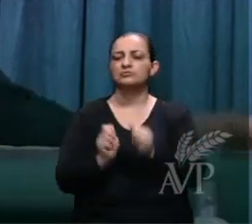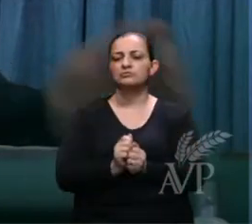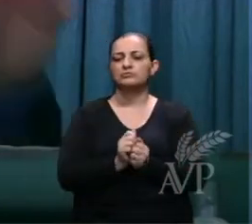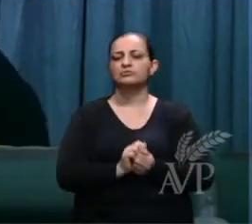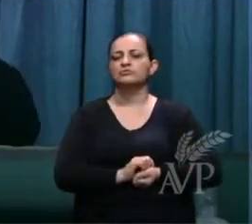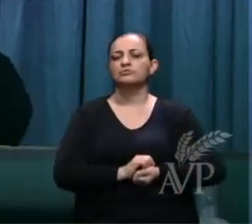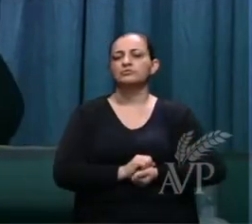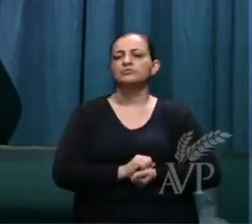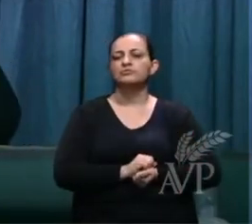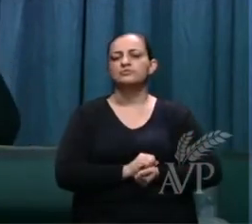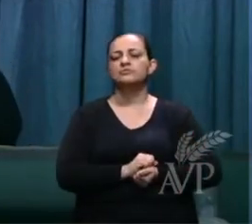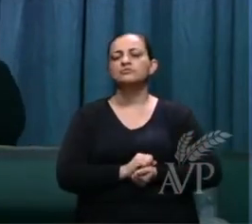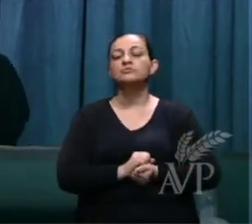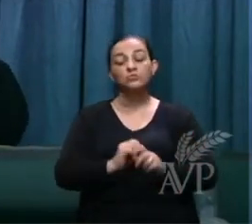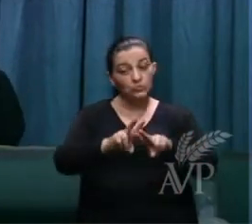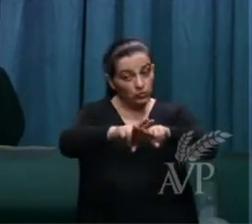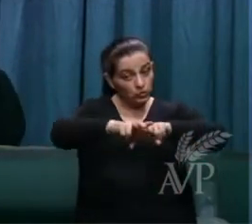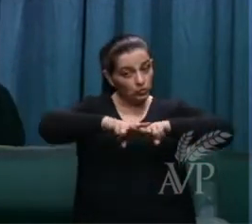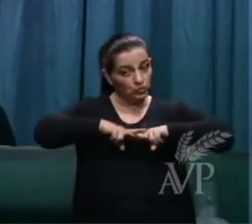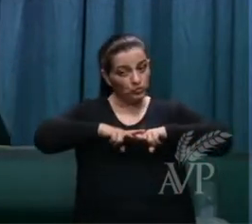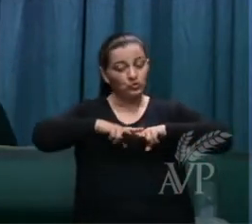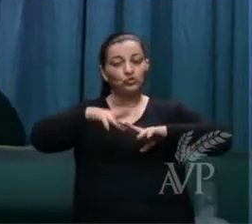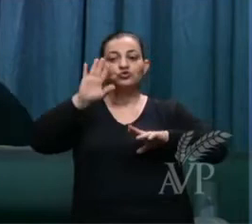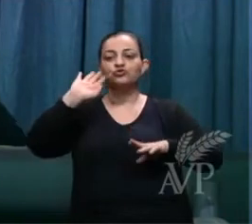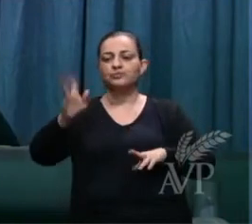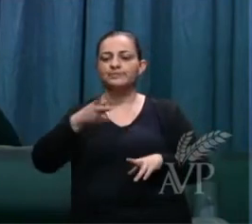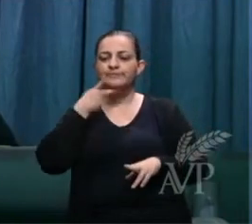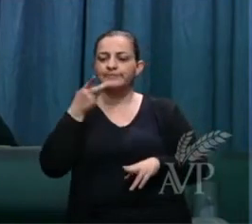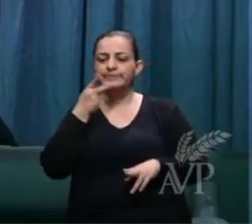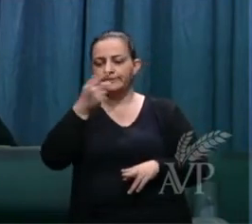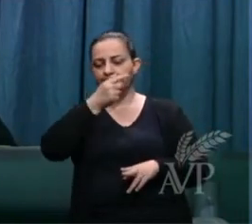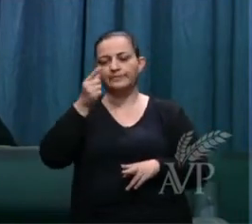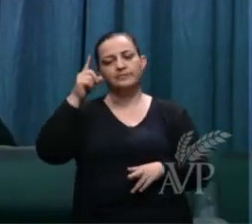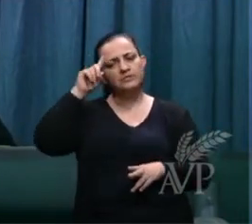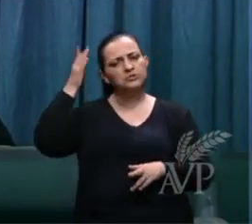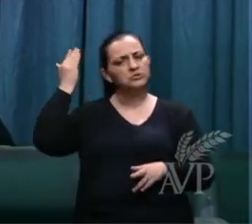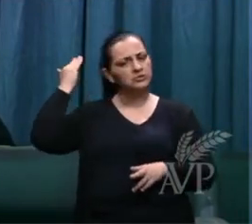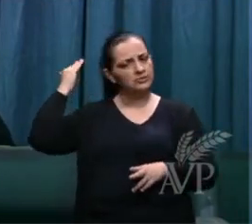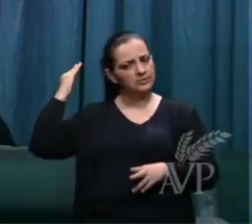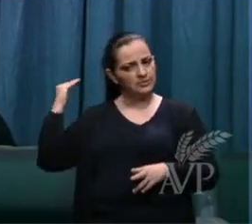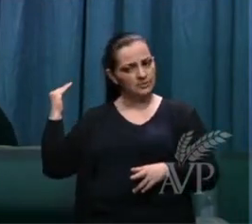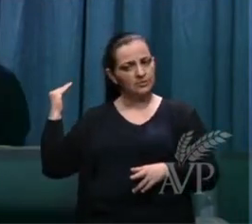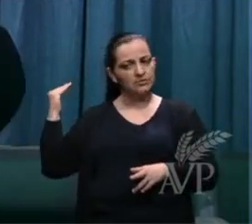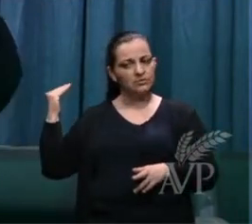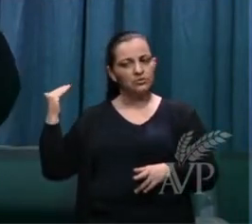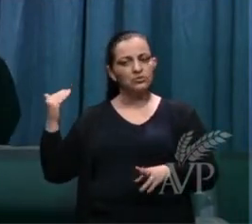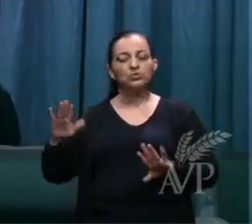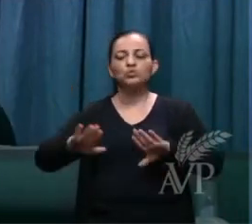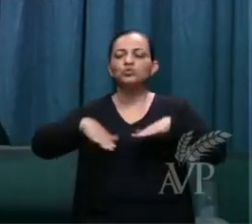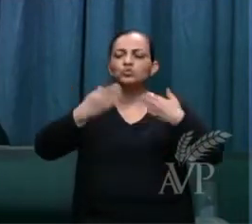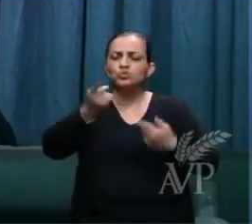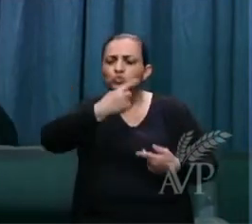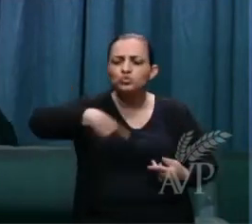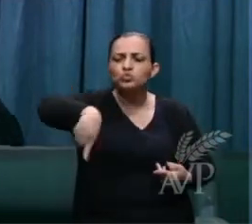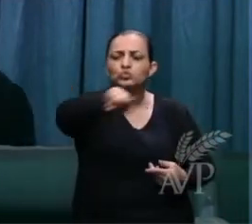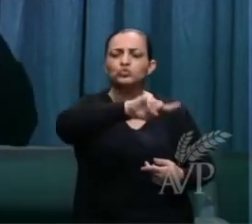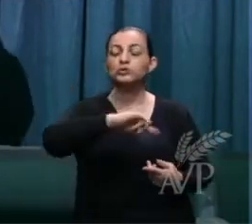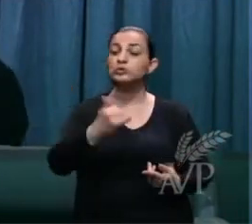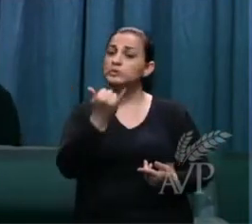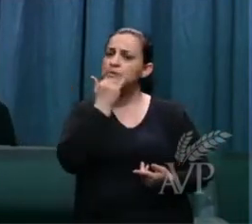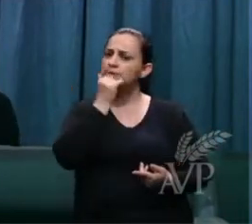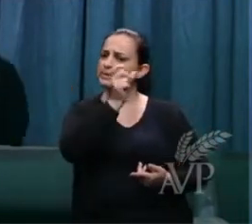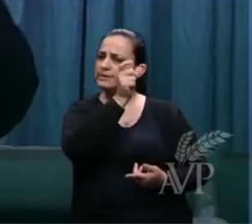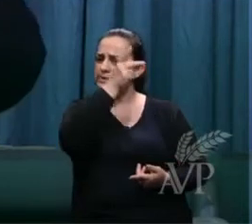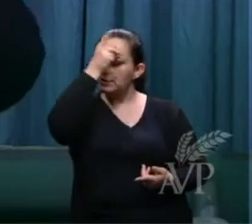por isso eu disse esses dias e volto a dizer agora quando você perdoar alguém você